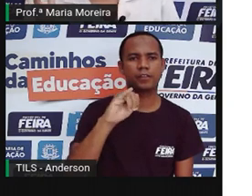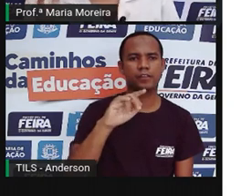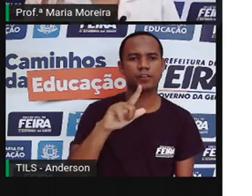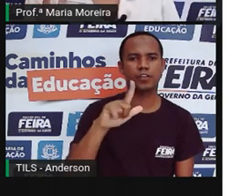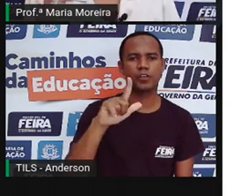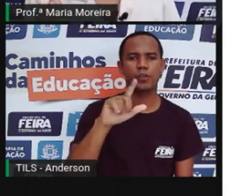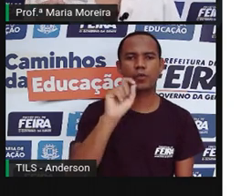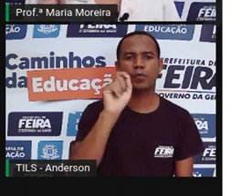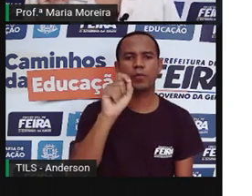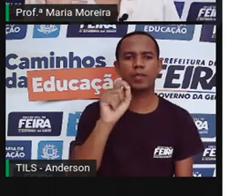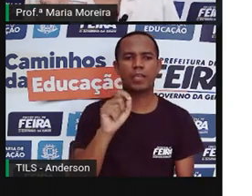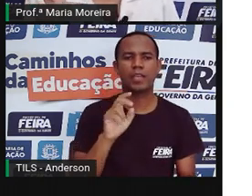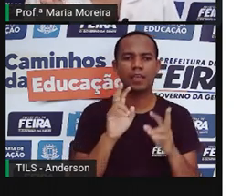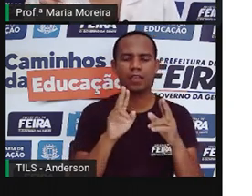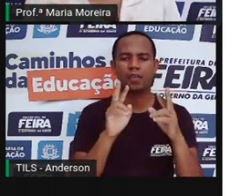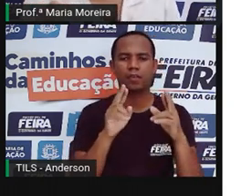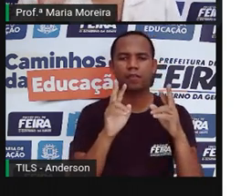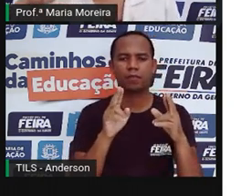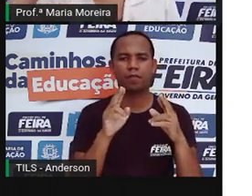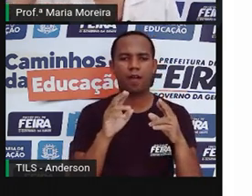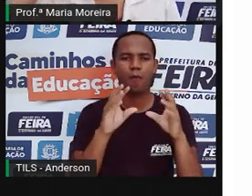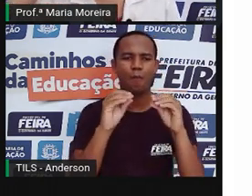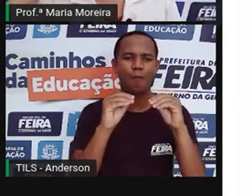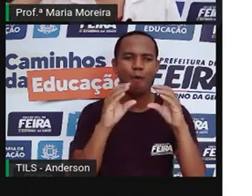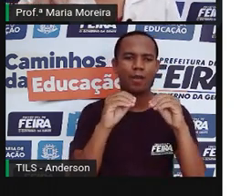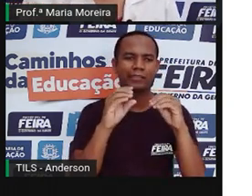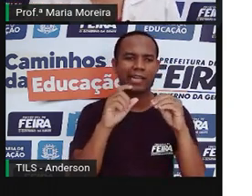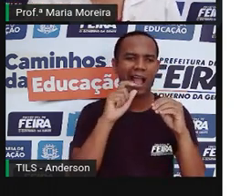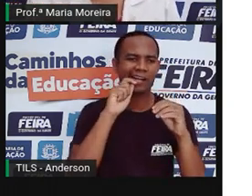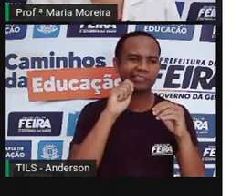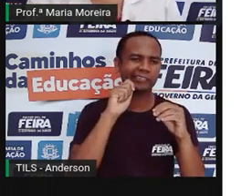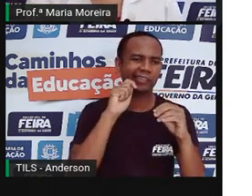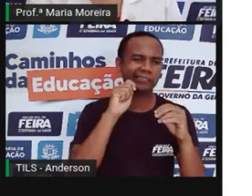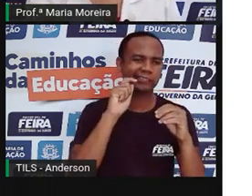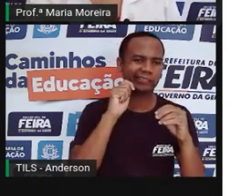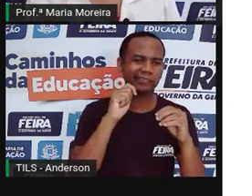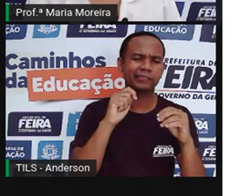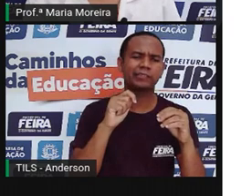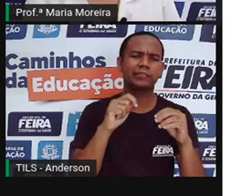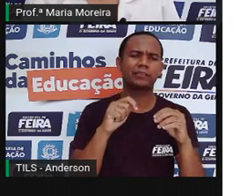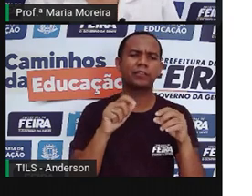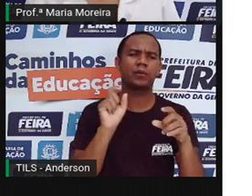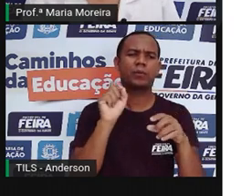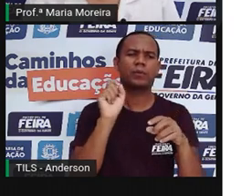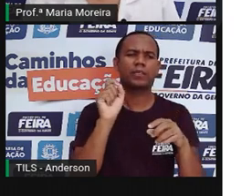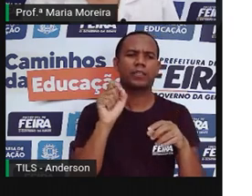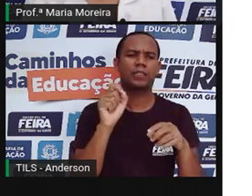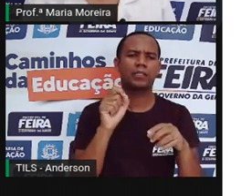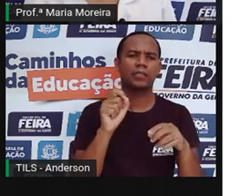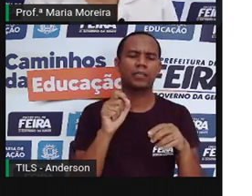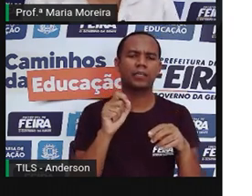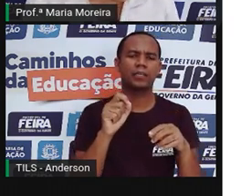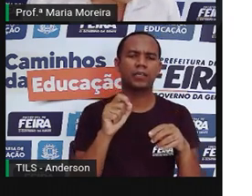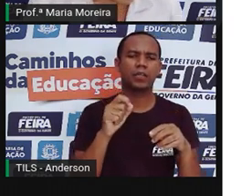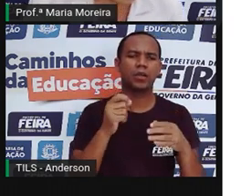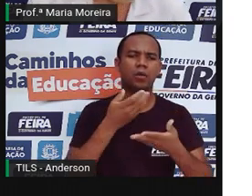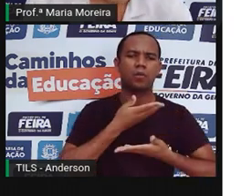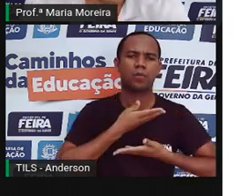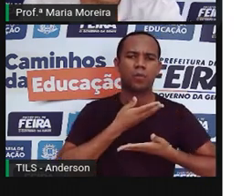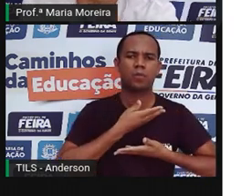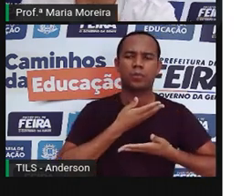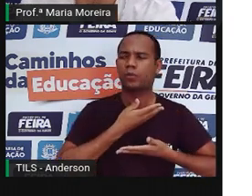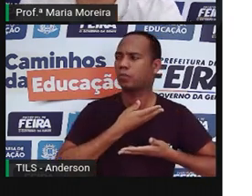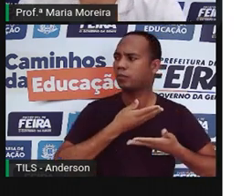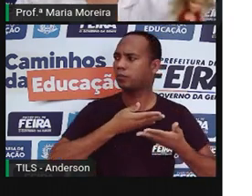borracha. É, lembra esses mordedores, esses brinquedinhos de apertar. É muito utilizado em corpos de bonecas, né?